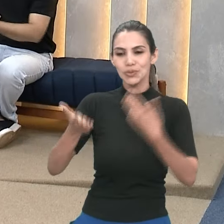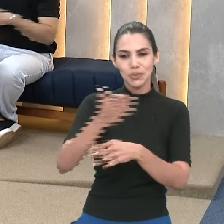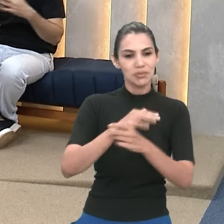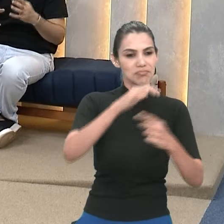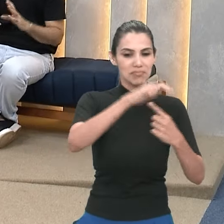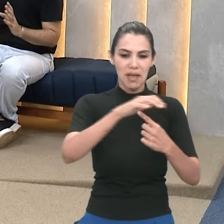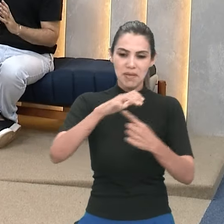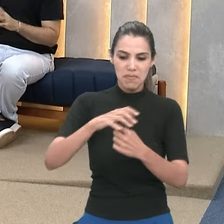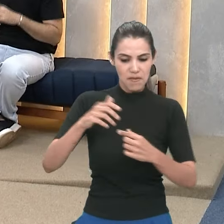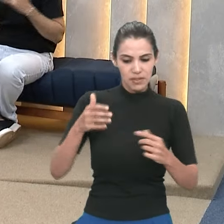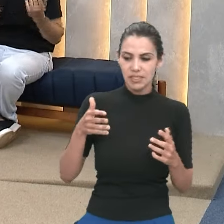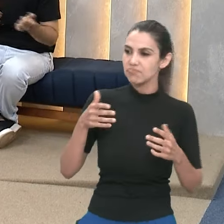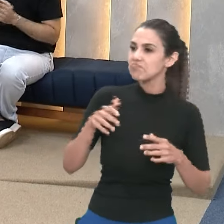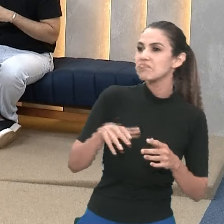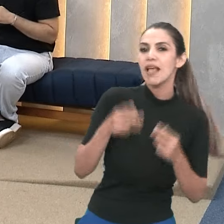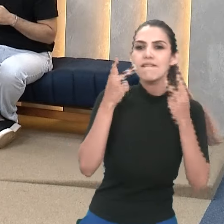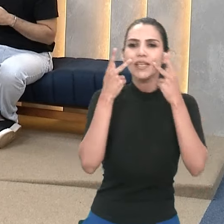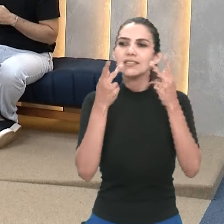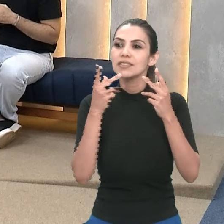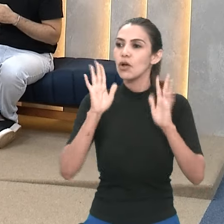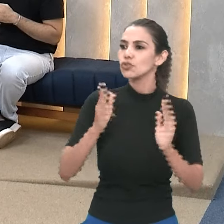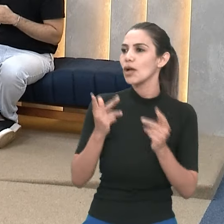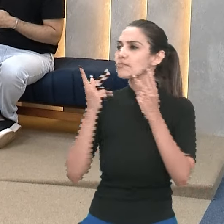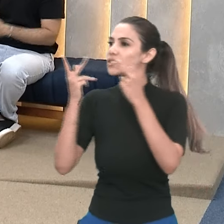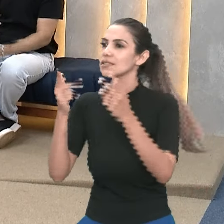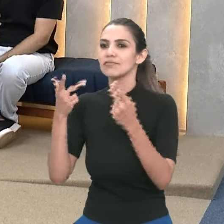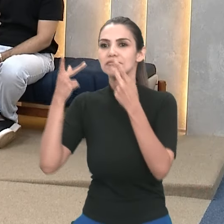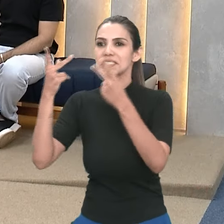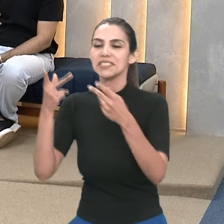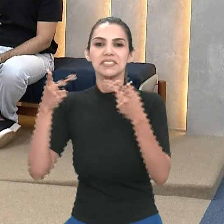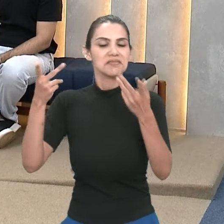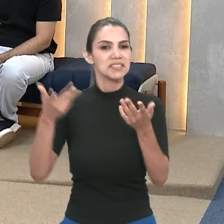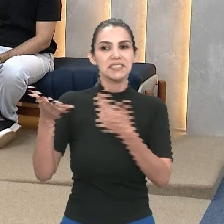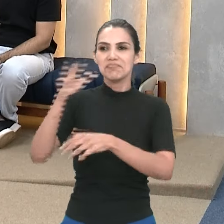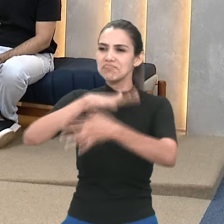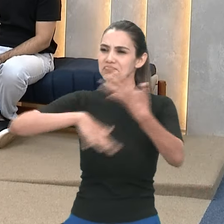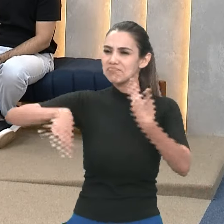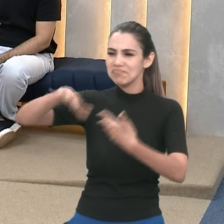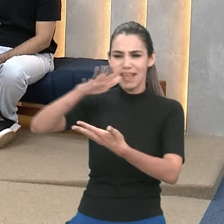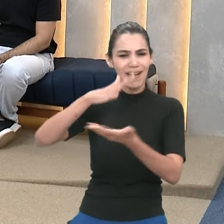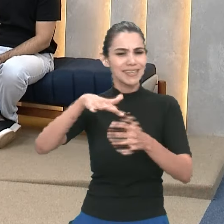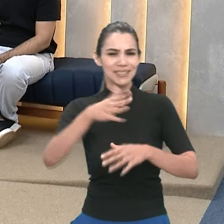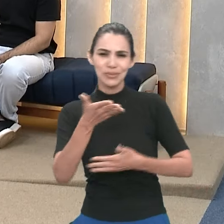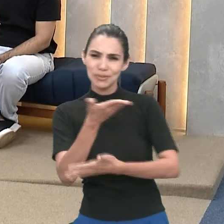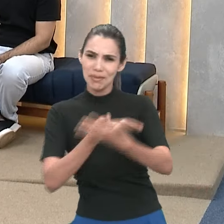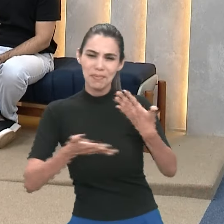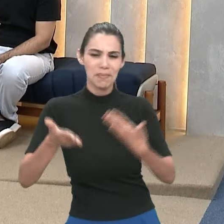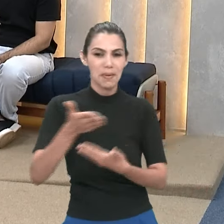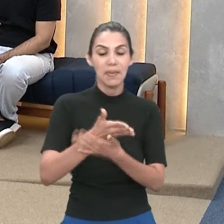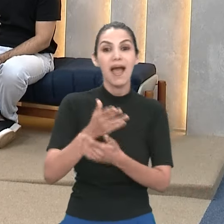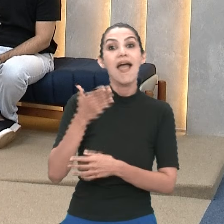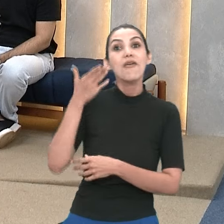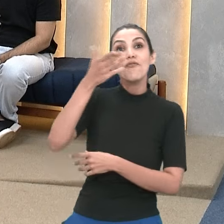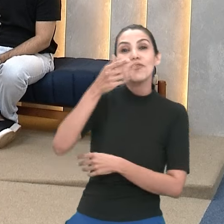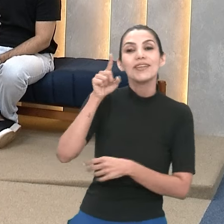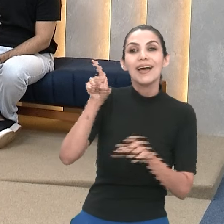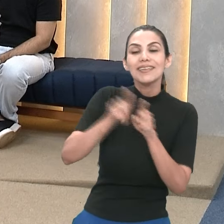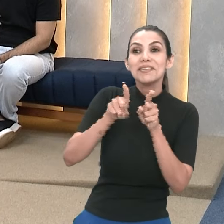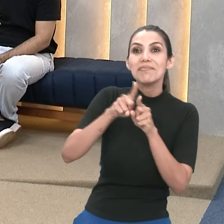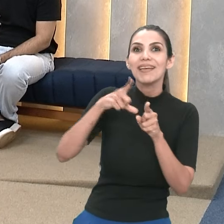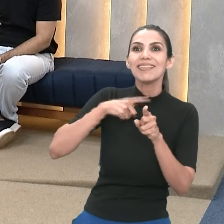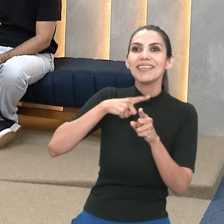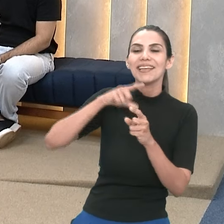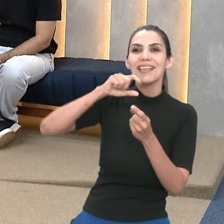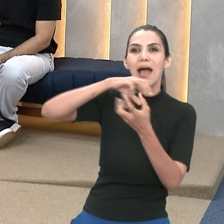já entra no outro, você nem sabe quando sai quando entra. E eu fui matar a saudade também do planetário, gente. Quando eu era criança, ia com a escola e tem um